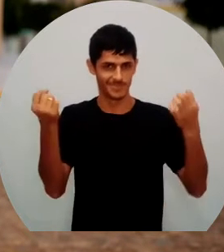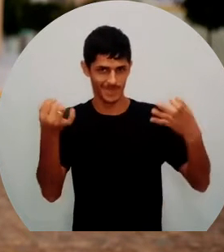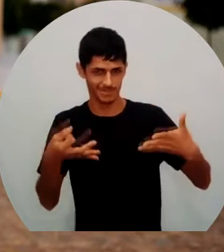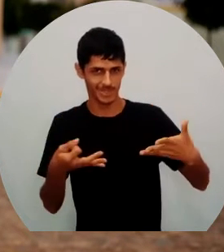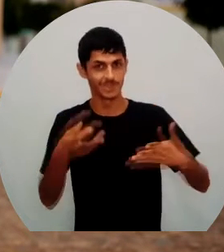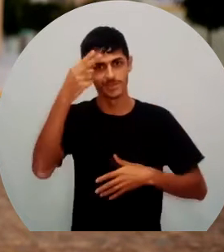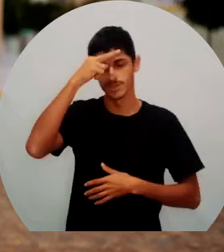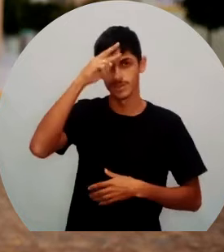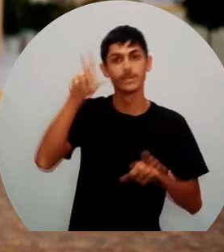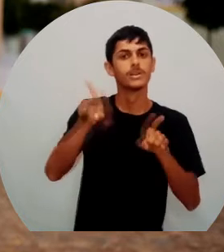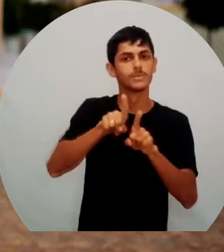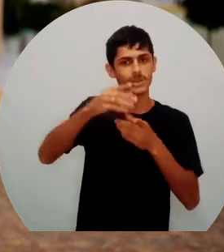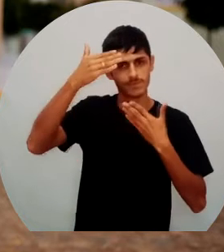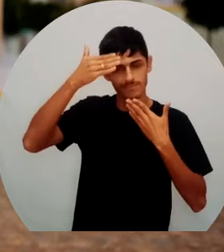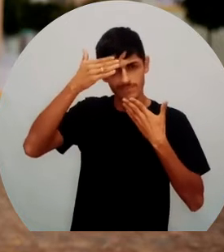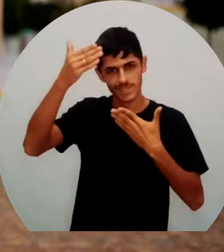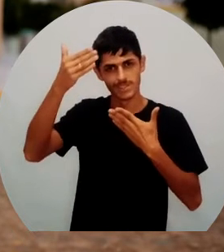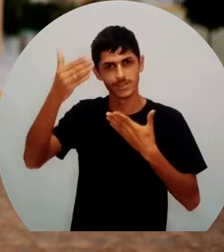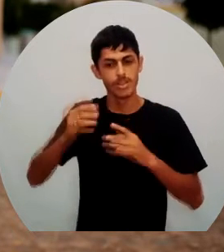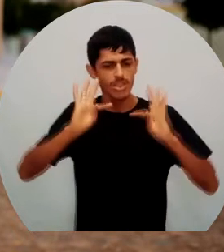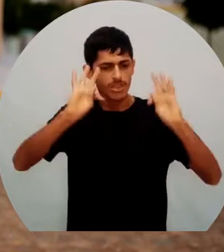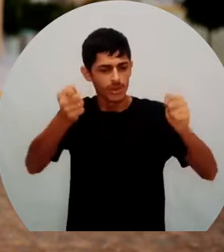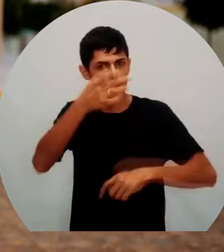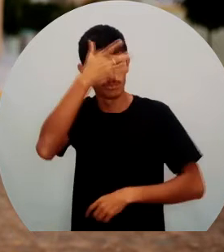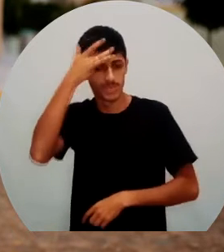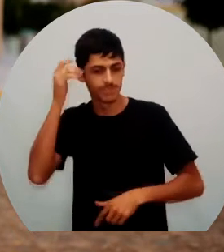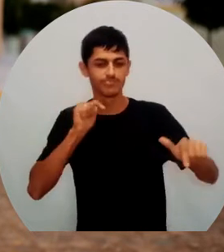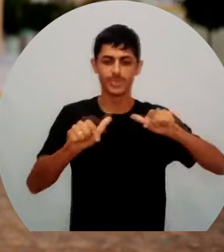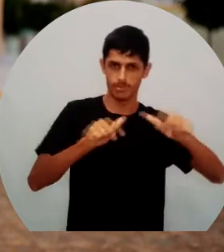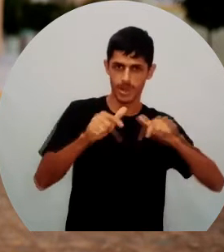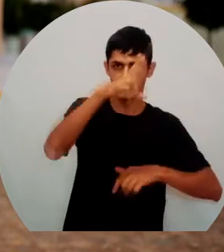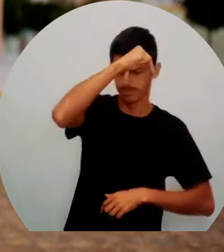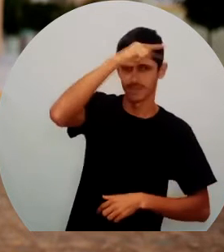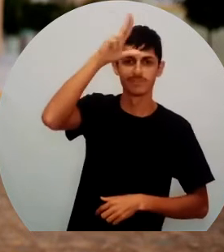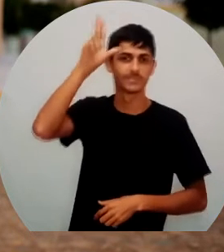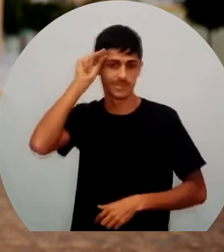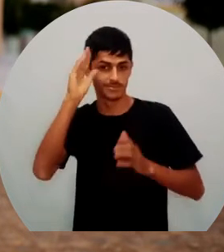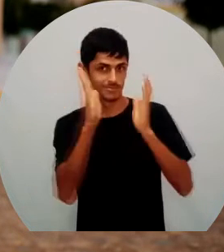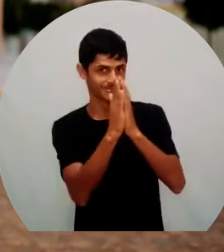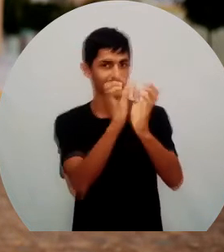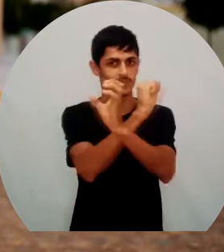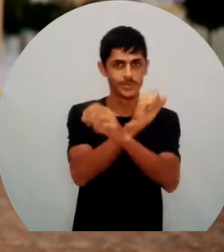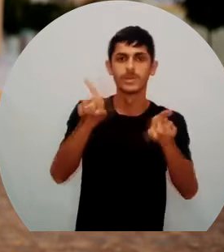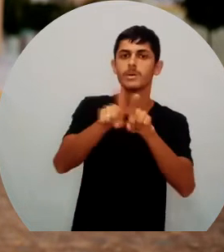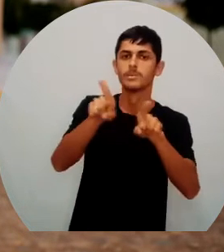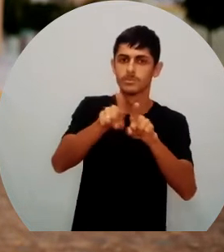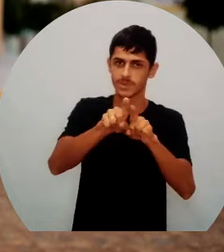Quero agradecer a todo o pessoal da Prefeitura Municipal de Santa Cruz de Caparibe, da Secretaria de Educação do